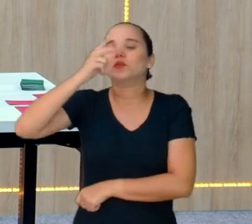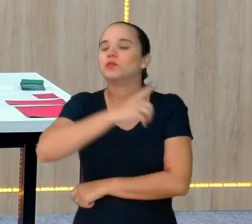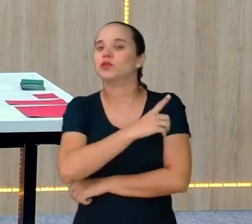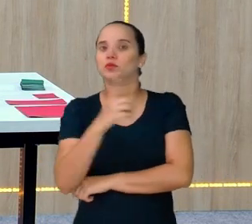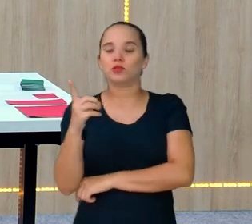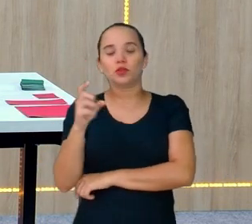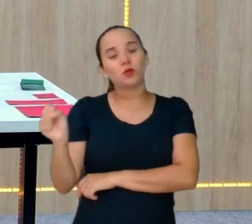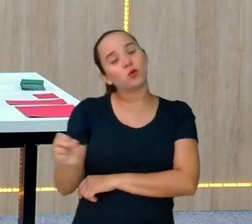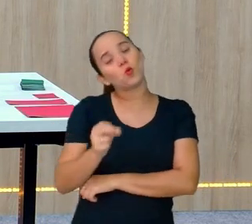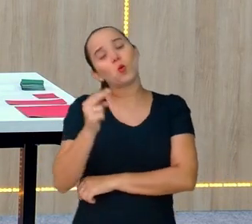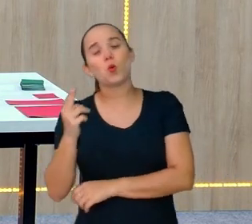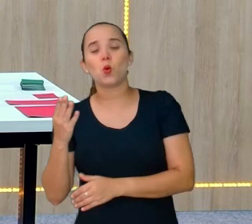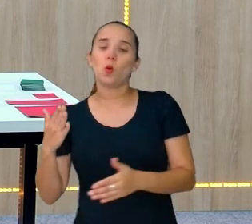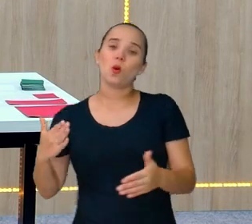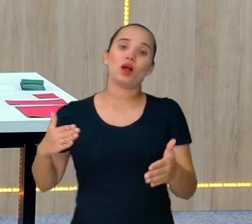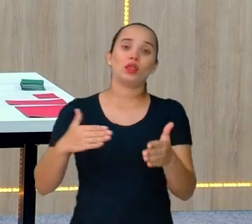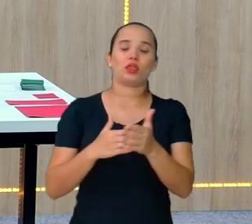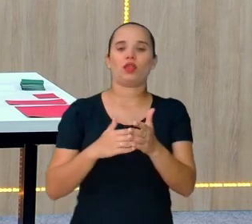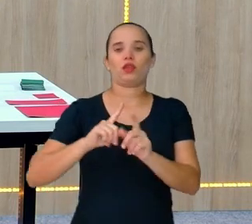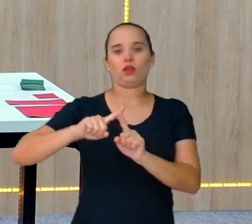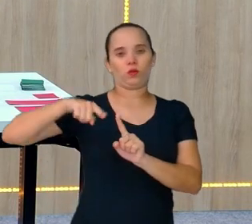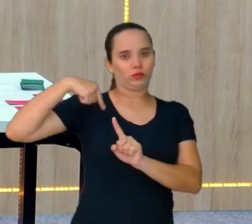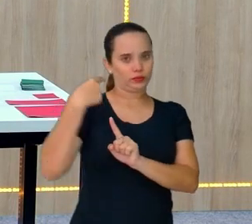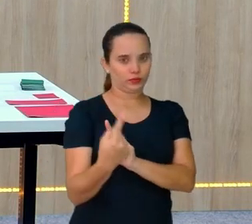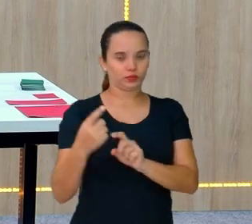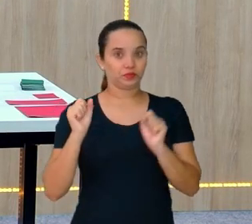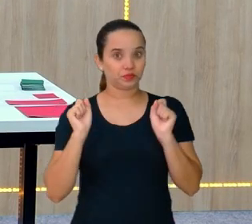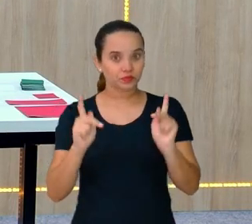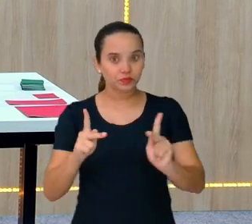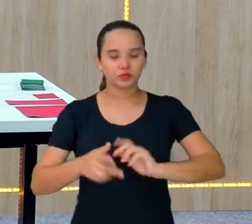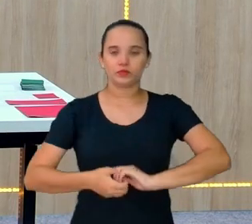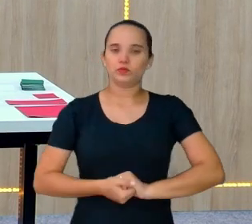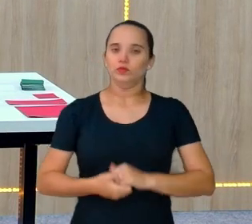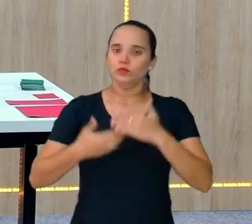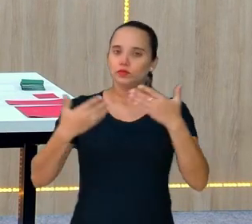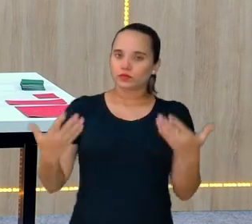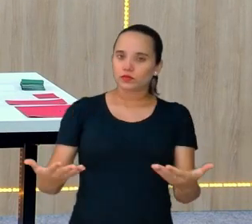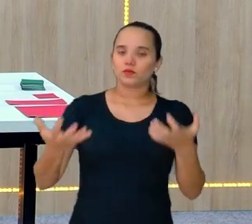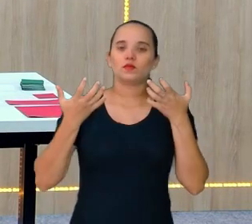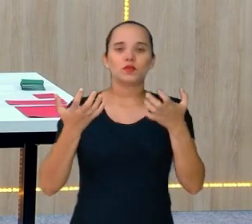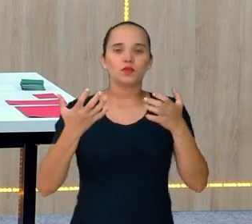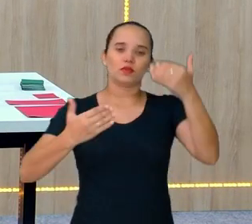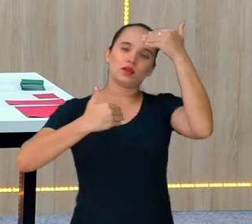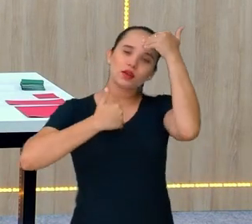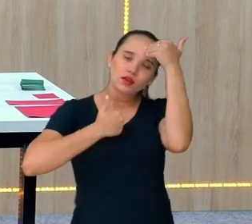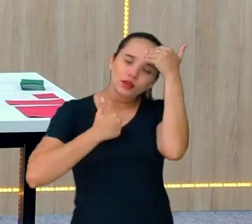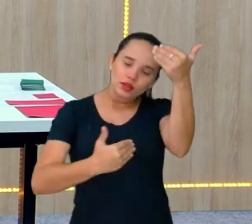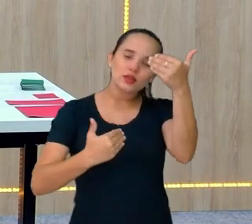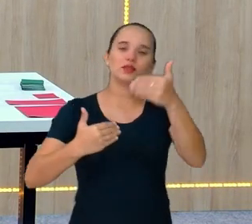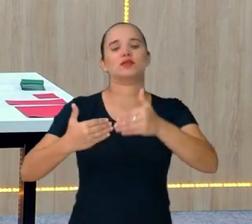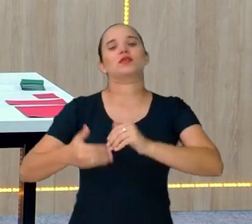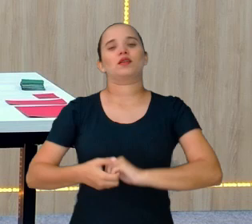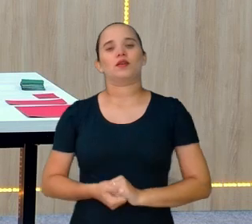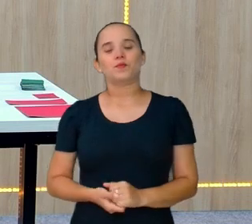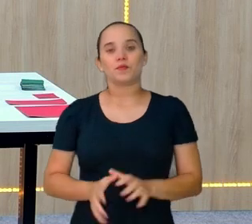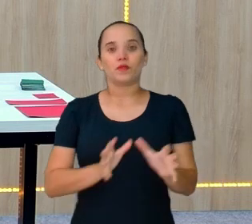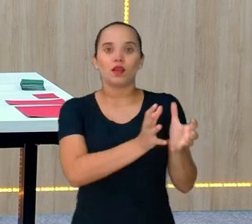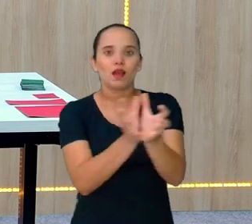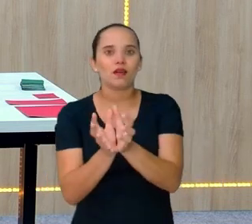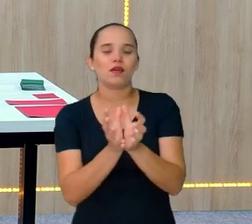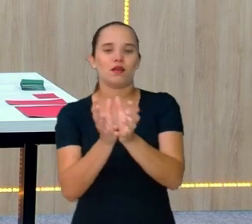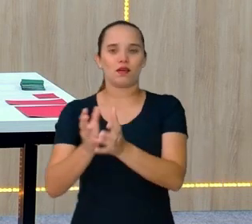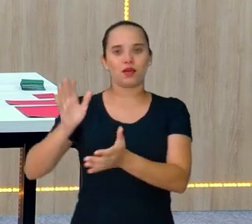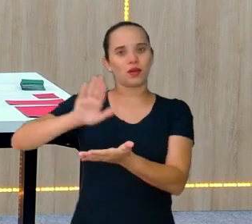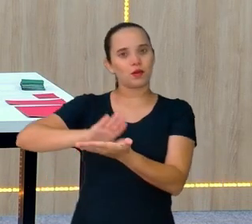ou no máximo no dia posterior. Bem, aqui eu tenho que agradecer bastante, obrigada, a equipe de